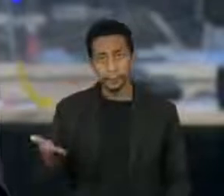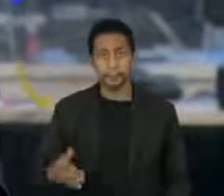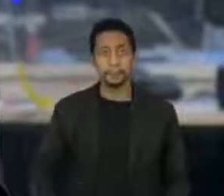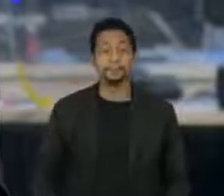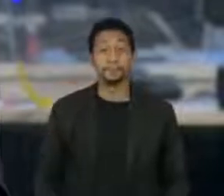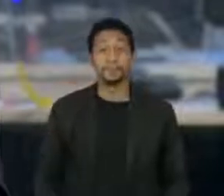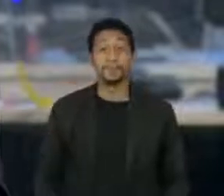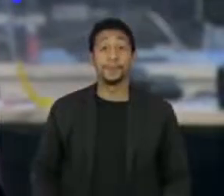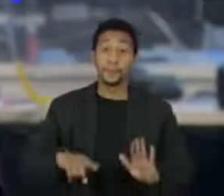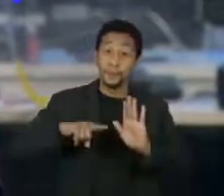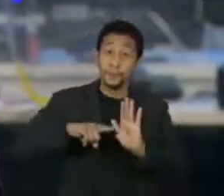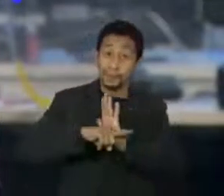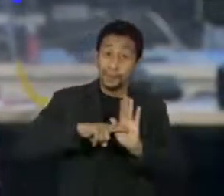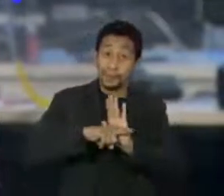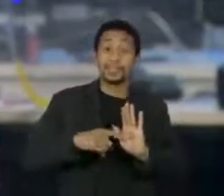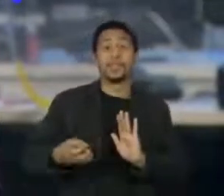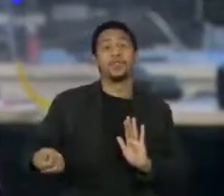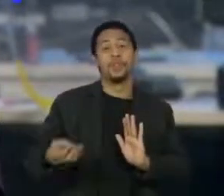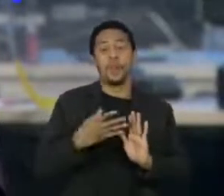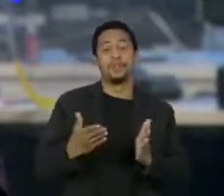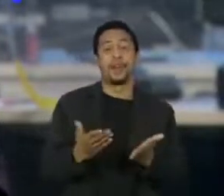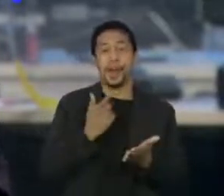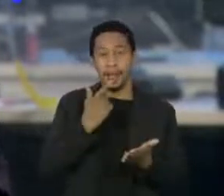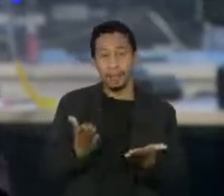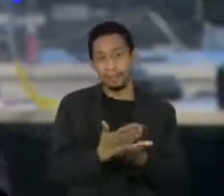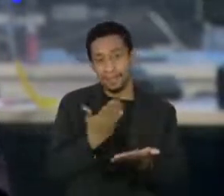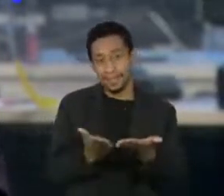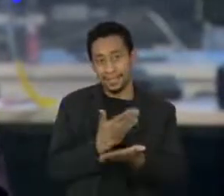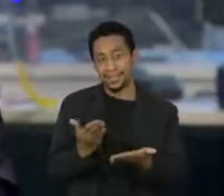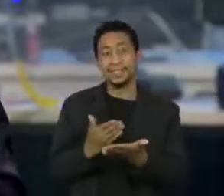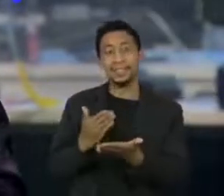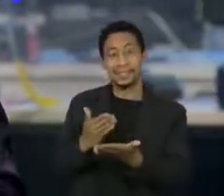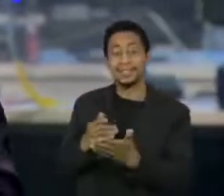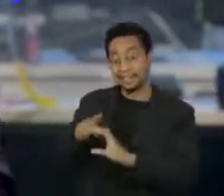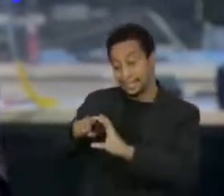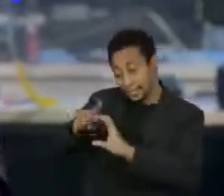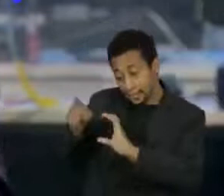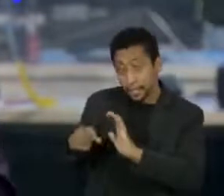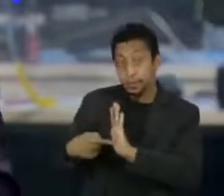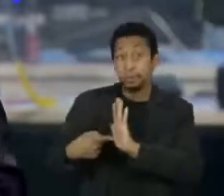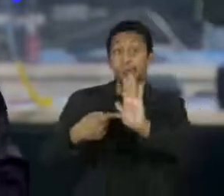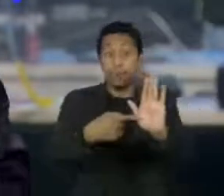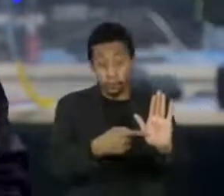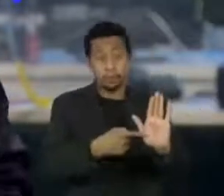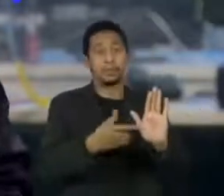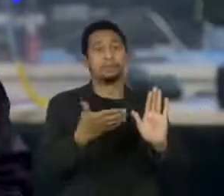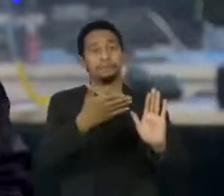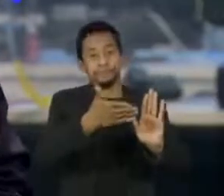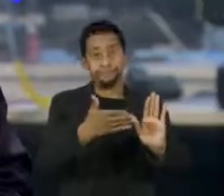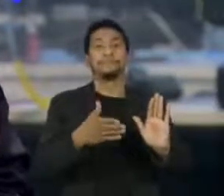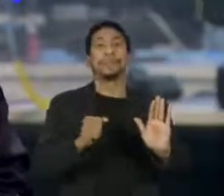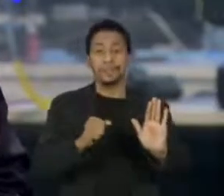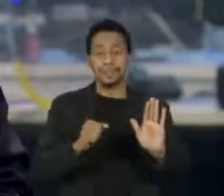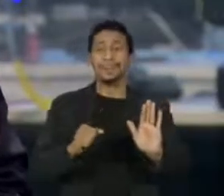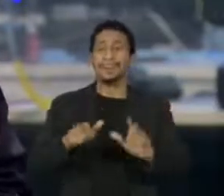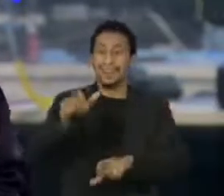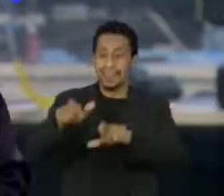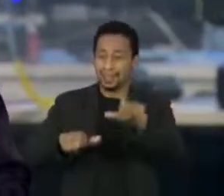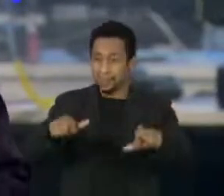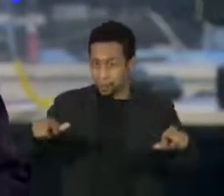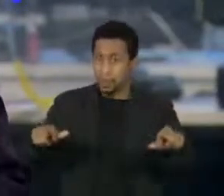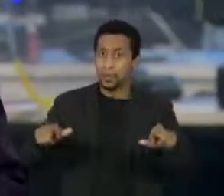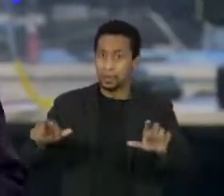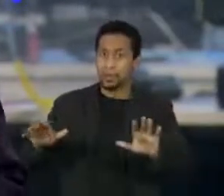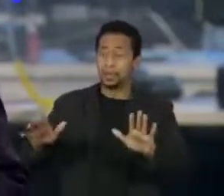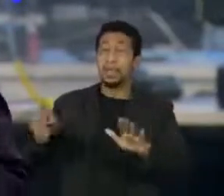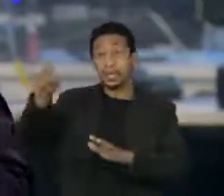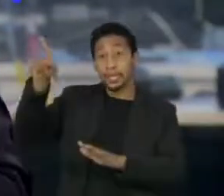Uma pesquisa recente publicada pela revista Science mostra o impacto do encarceramento sobre as famílias dos detentos